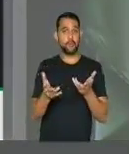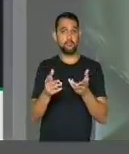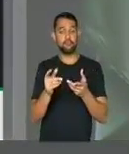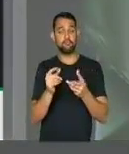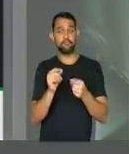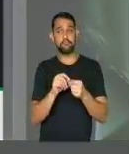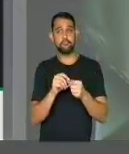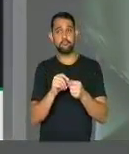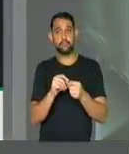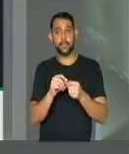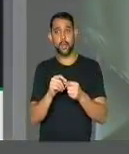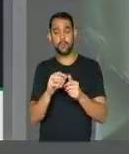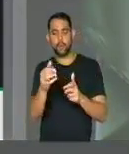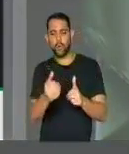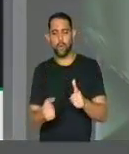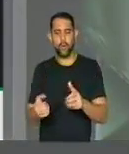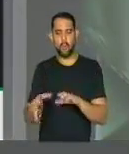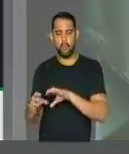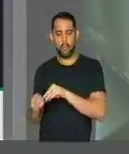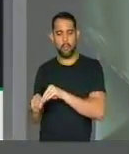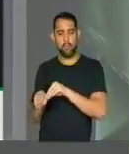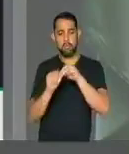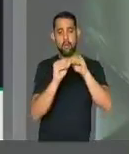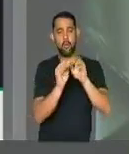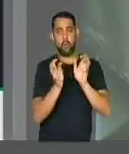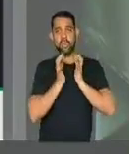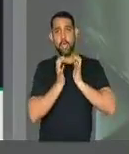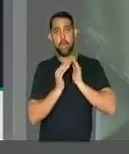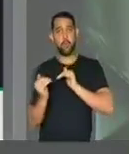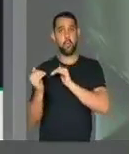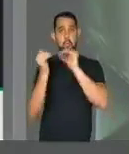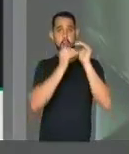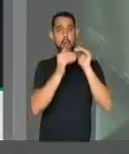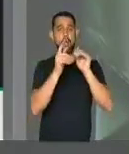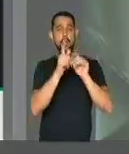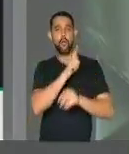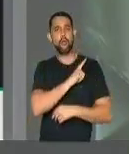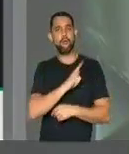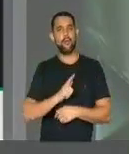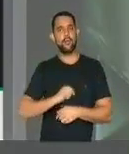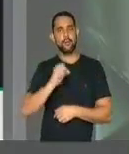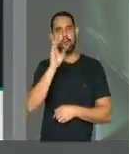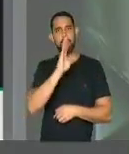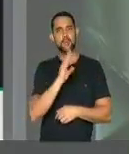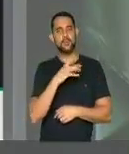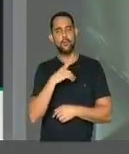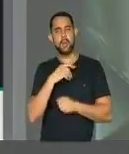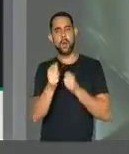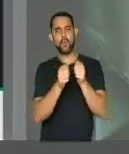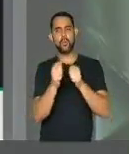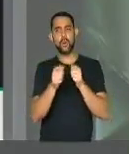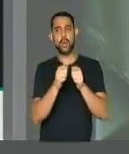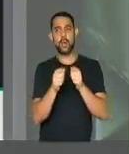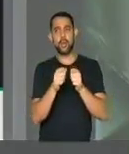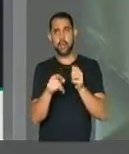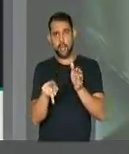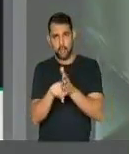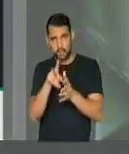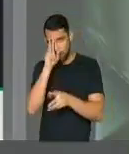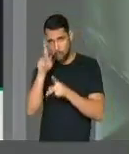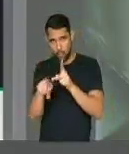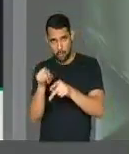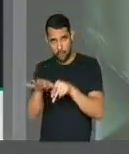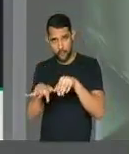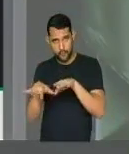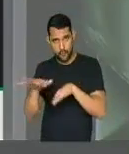colocar os ricos e poderosos para governar para quem? Não é para esse